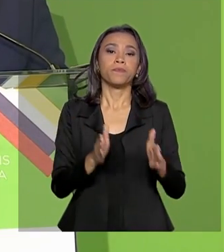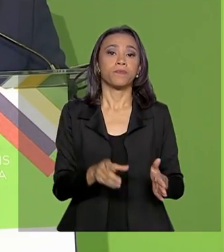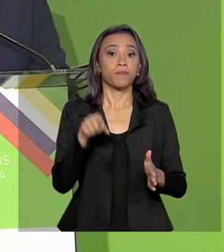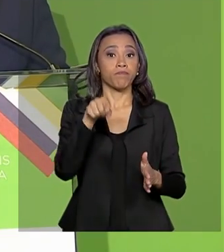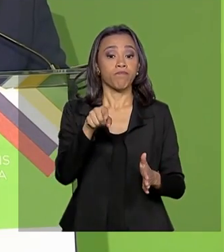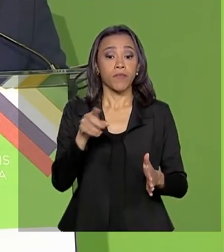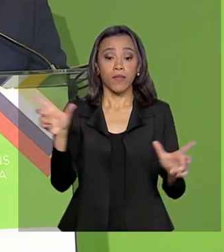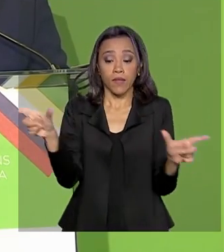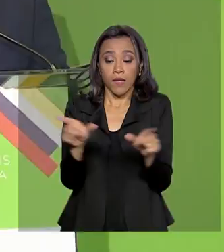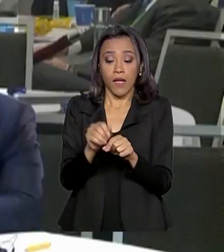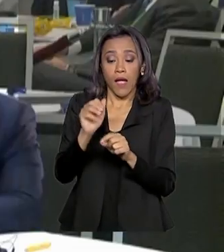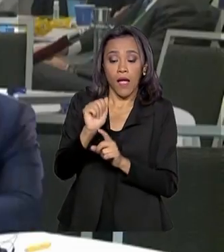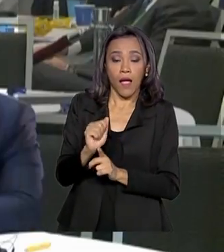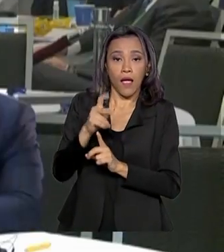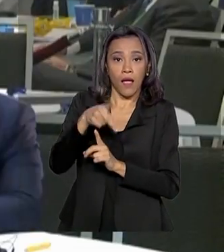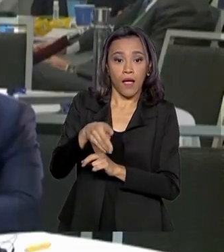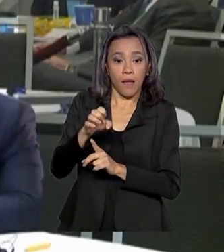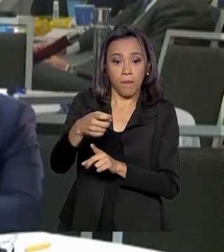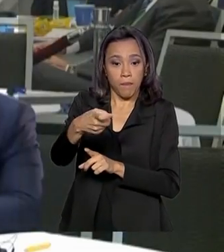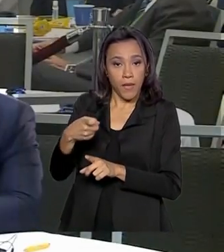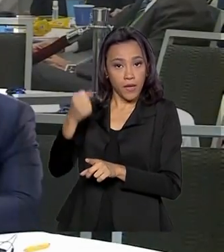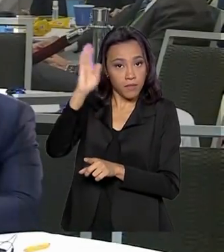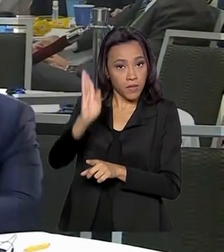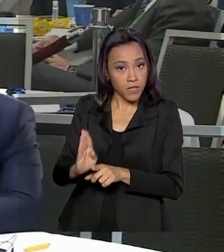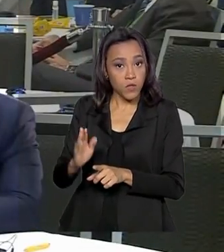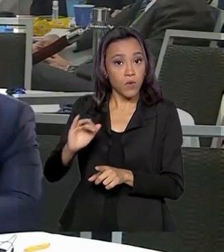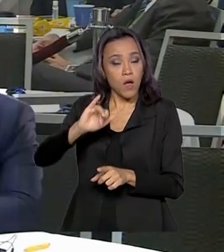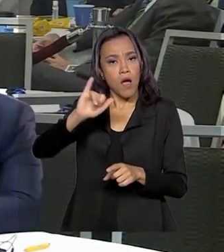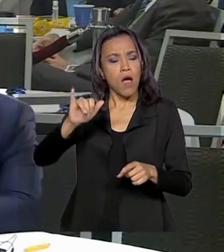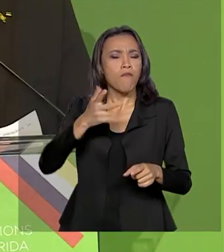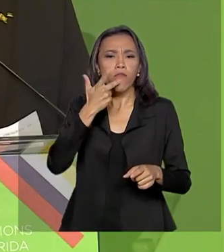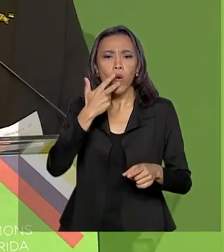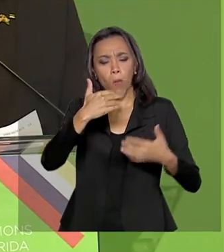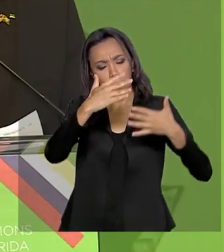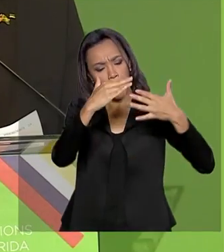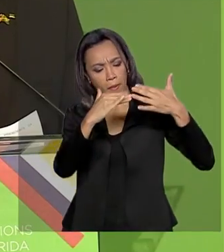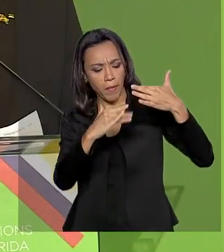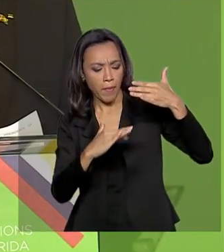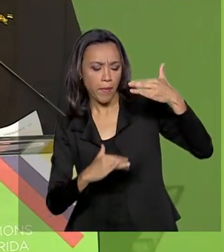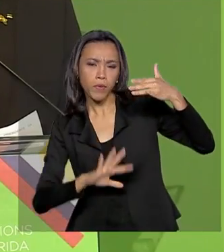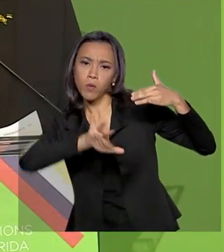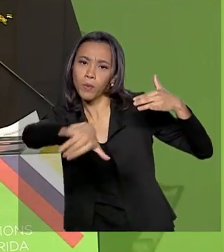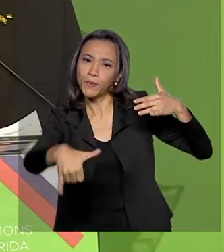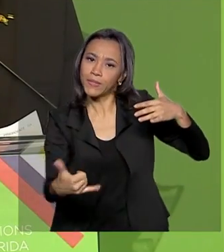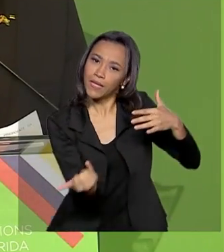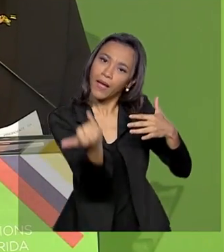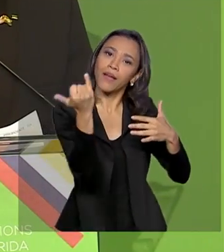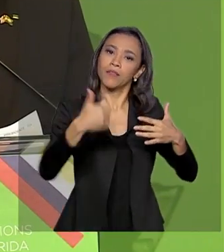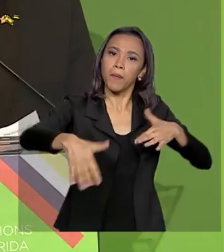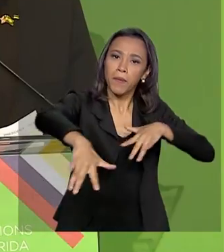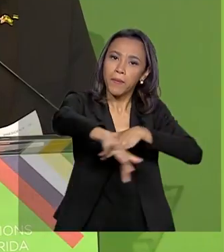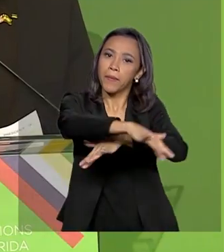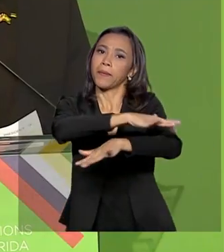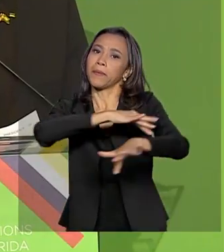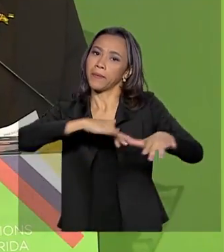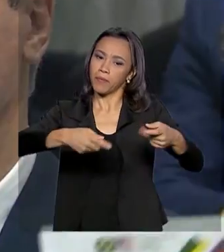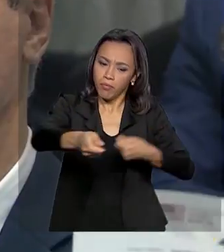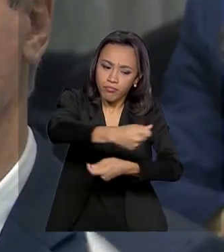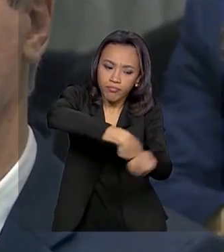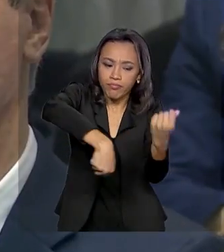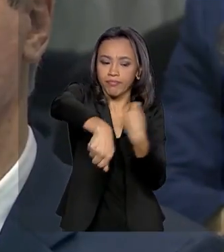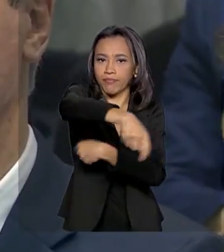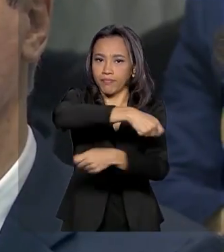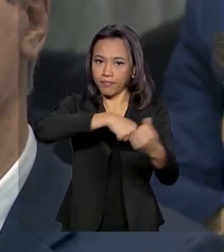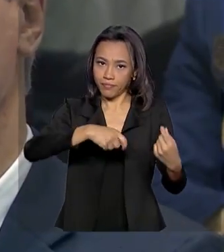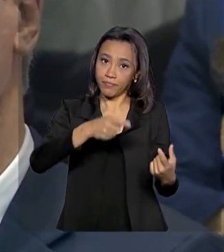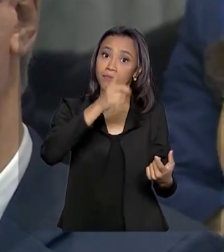destacou as oportunidades que o Brasil oferece para investimentos. E, segundo o governo, o ambiente de negócios está melhor com a implantação